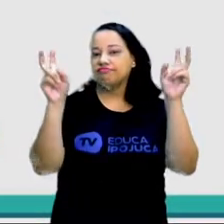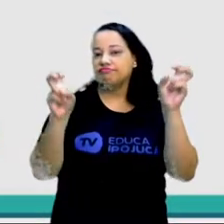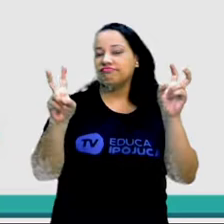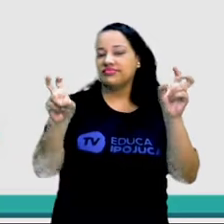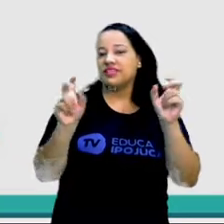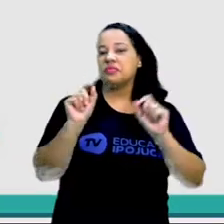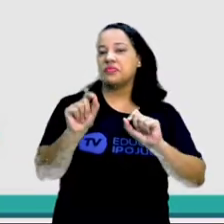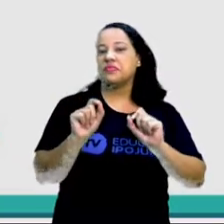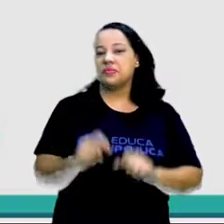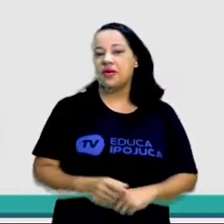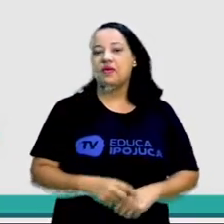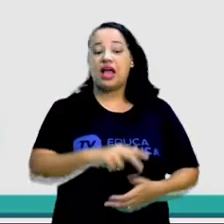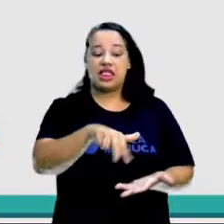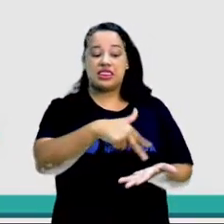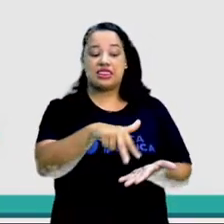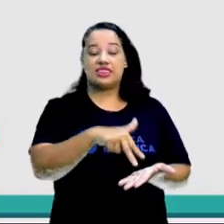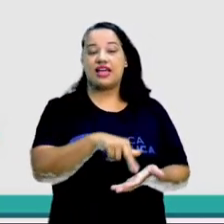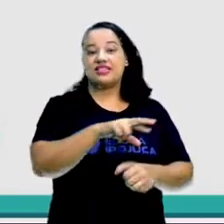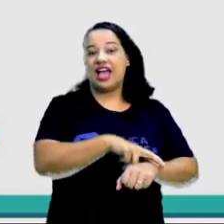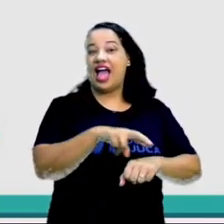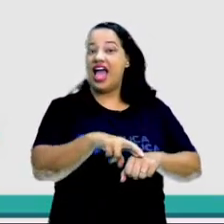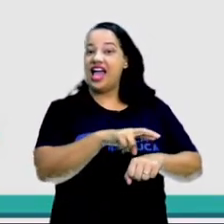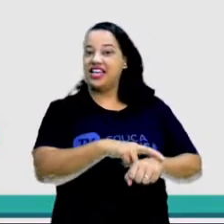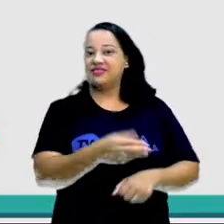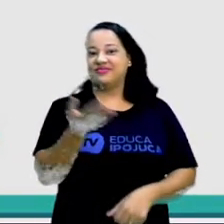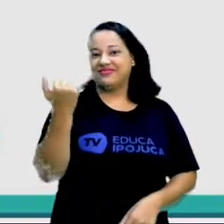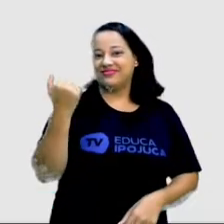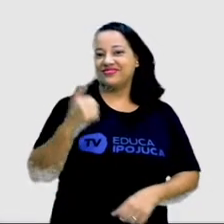o ritmo da dança. Vamos lá?